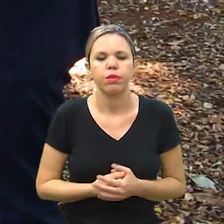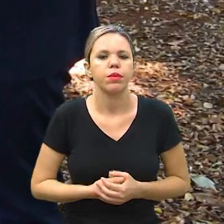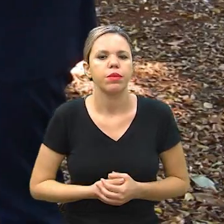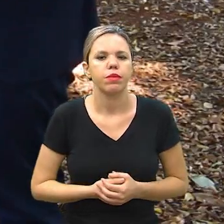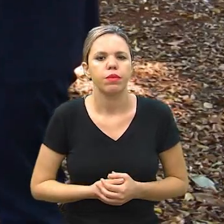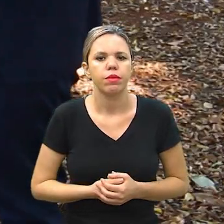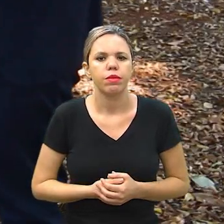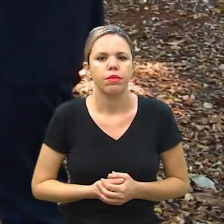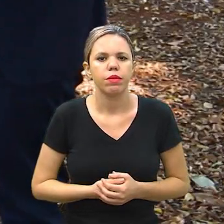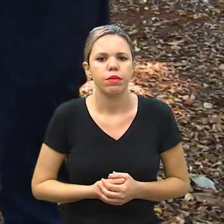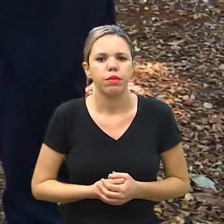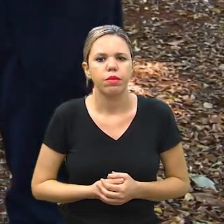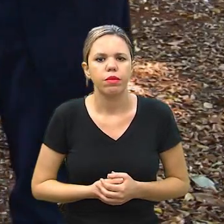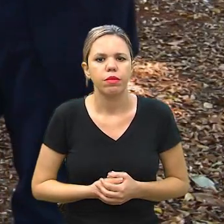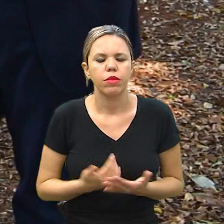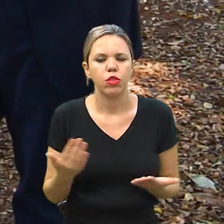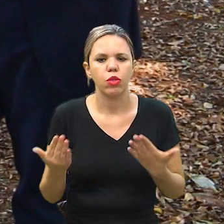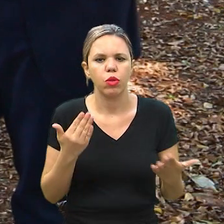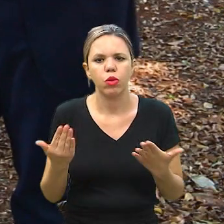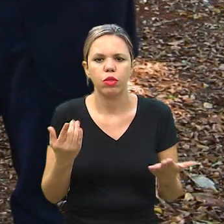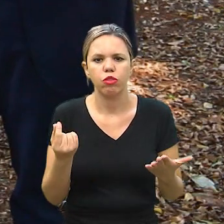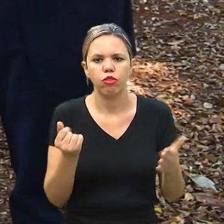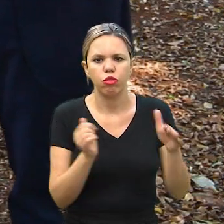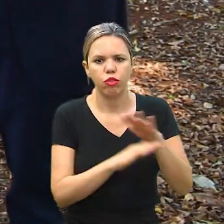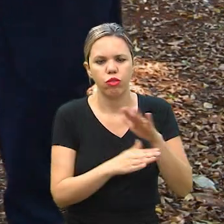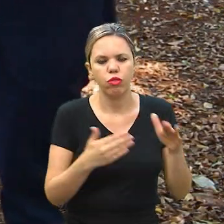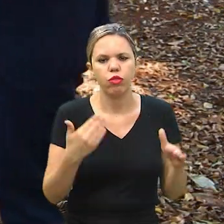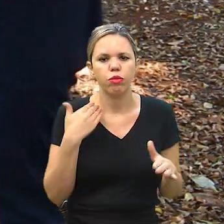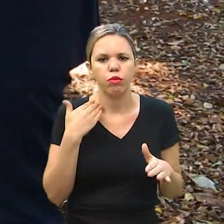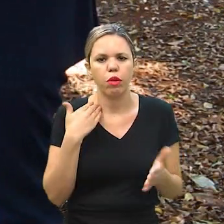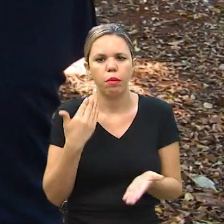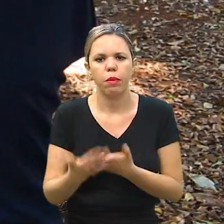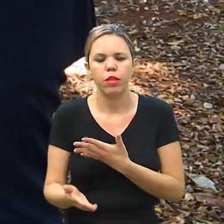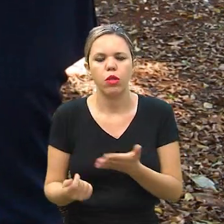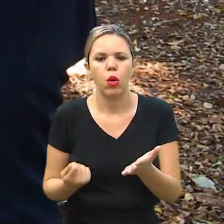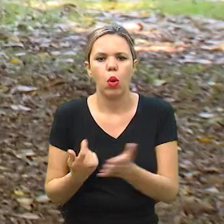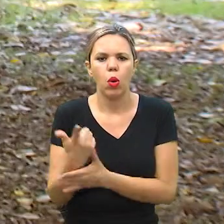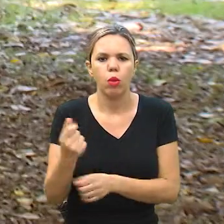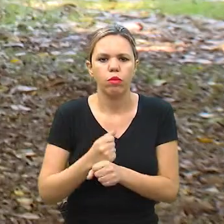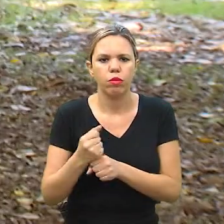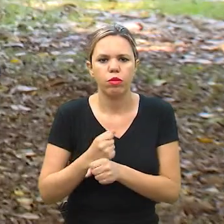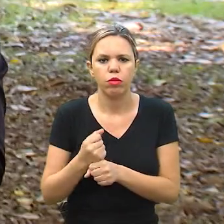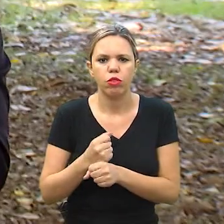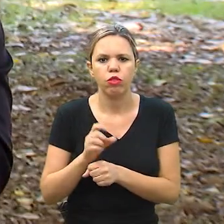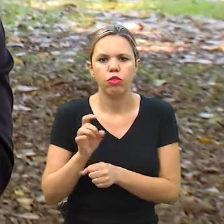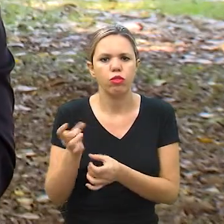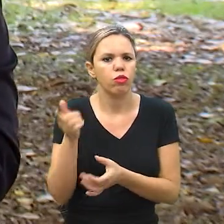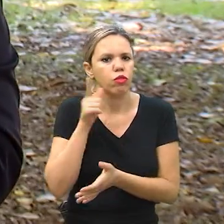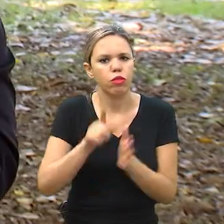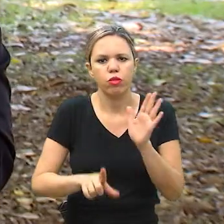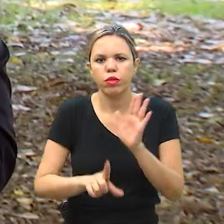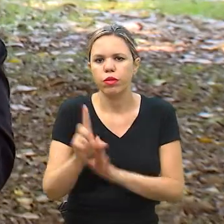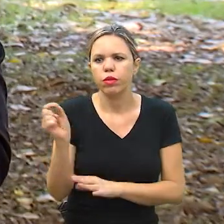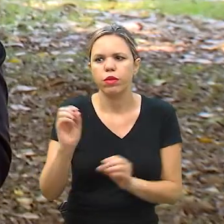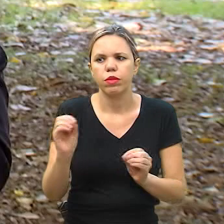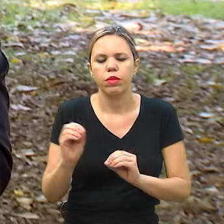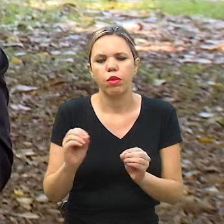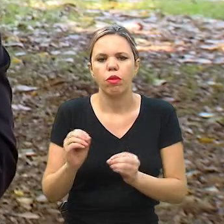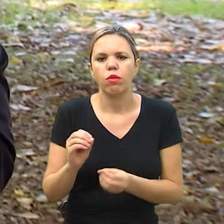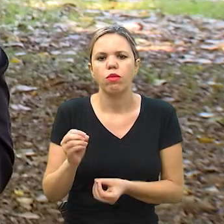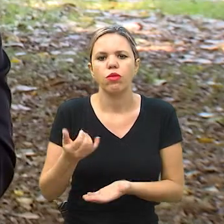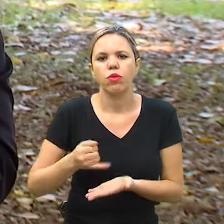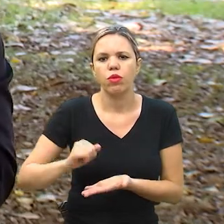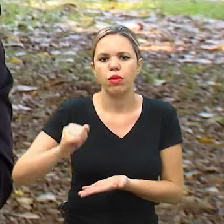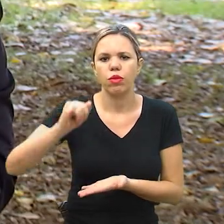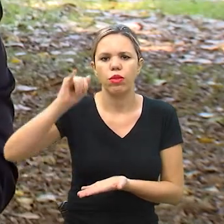seja, no frigir dos ovos, quem colocou dinheiro na poupança perdeu o poder de compra ao longo dos anos. Não só deixou de ganhar, porque a inflação chegou